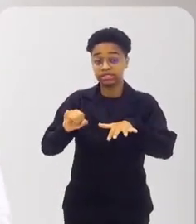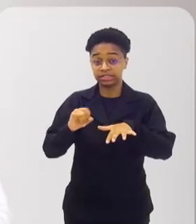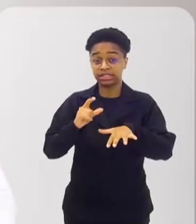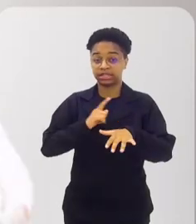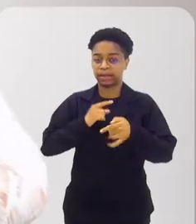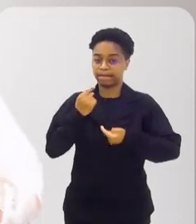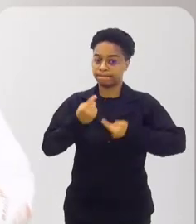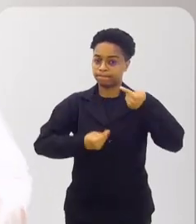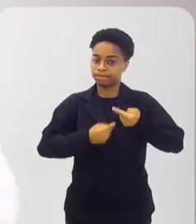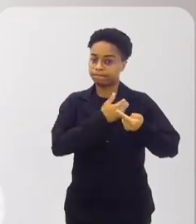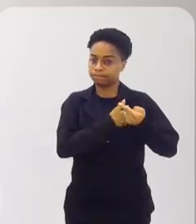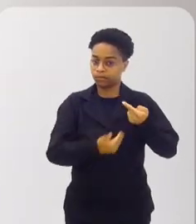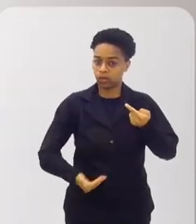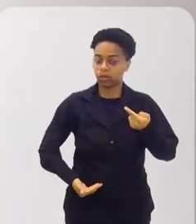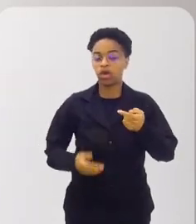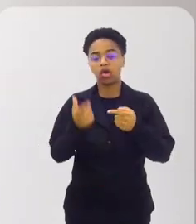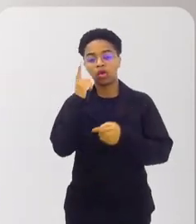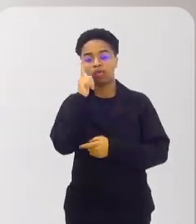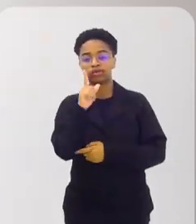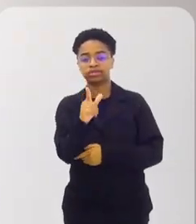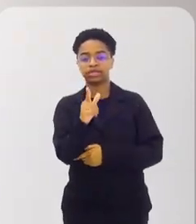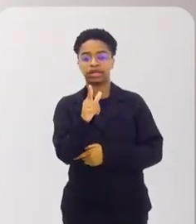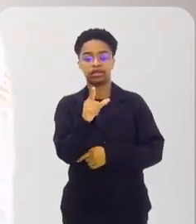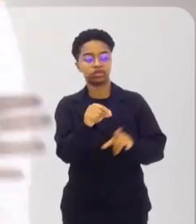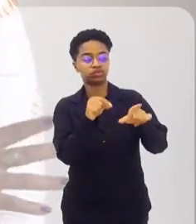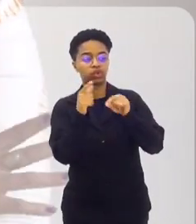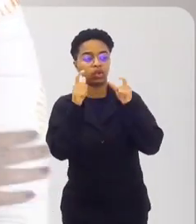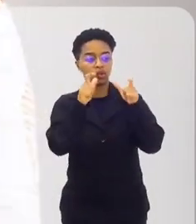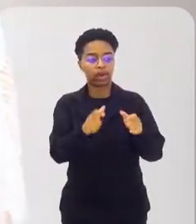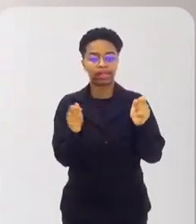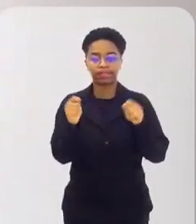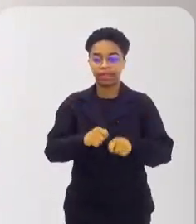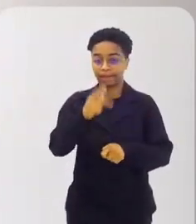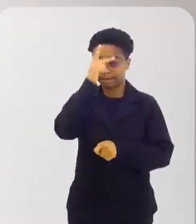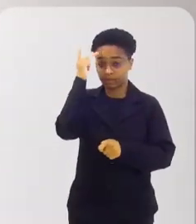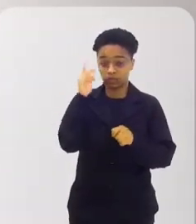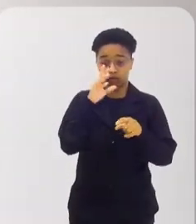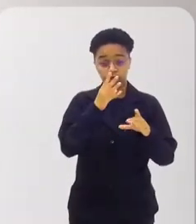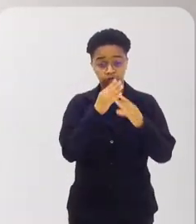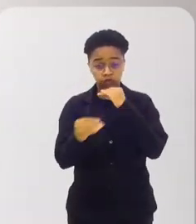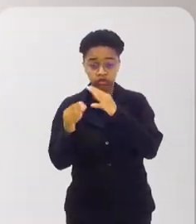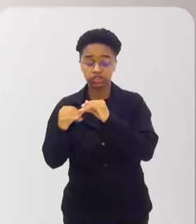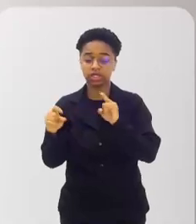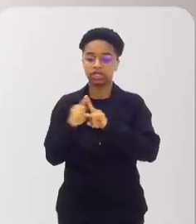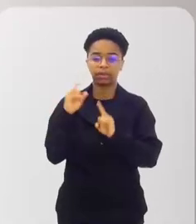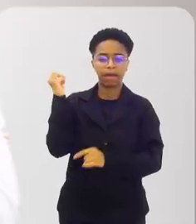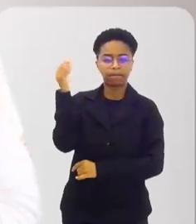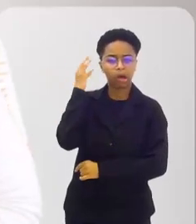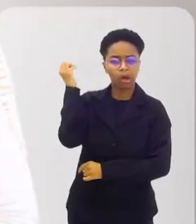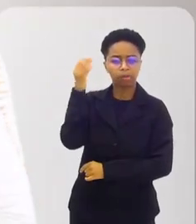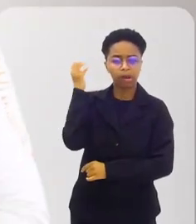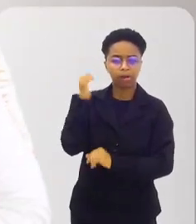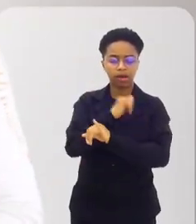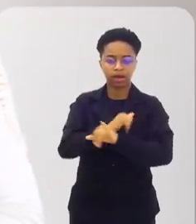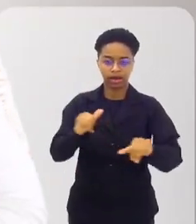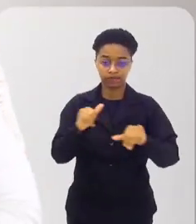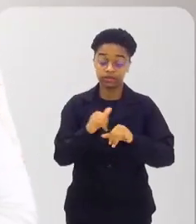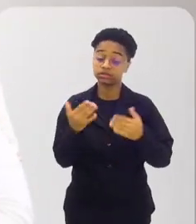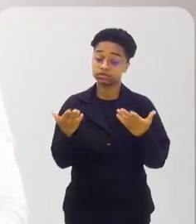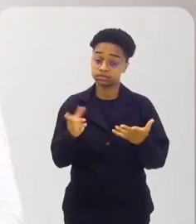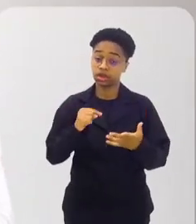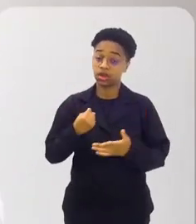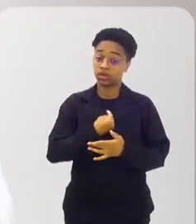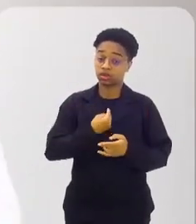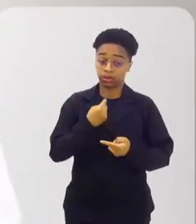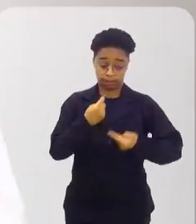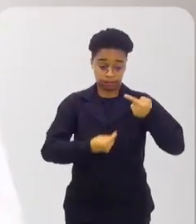gente conseguiu, na política pública, prever lugares para essa pessoa fugir, lugares, sirenes. Então, é isso que a política pública